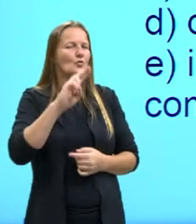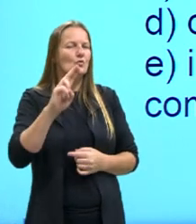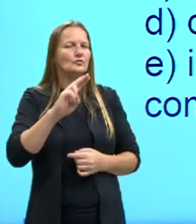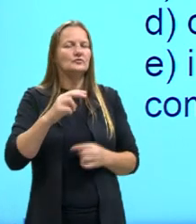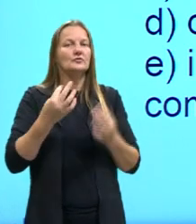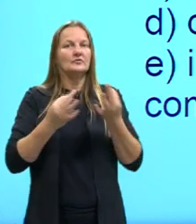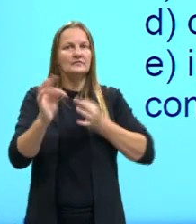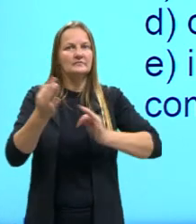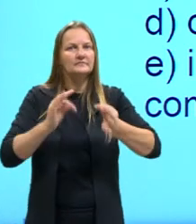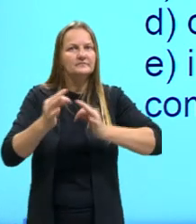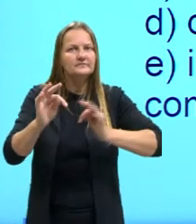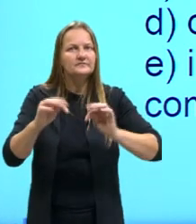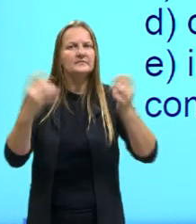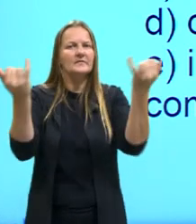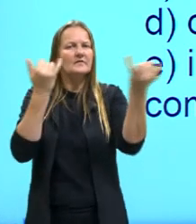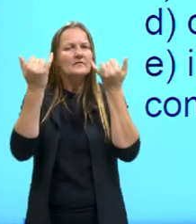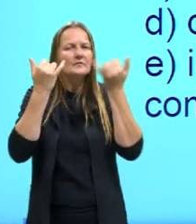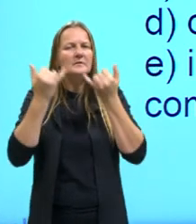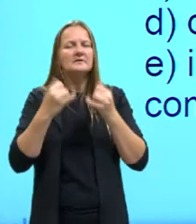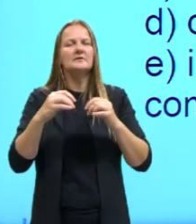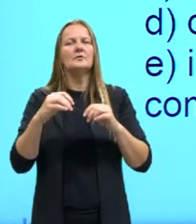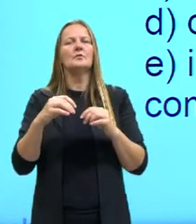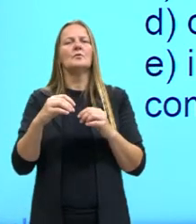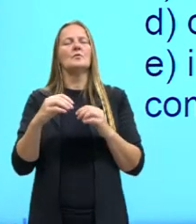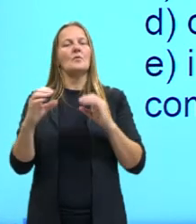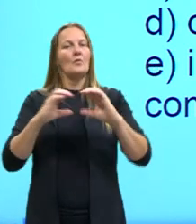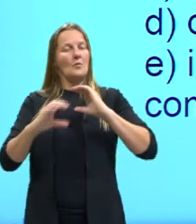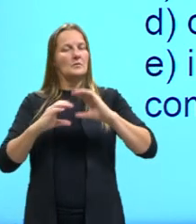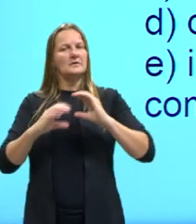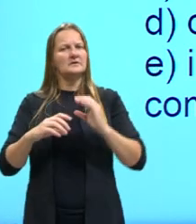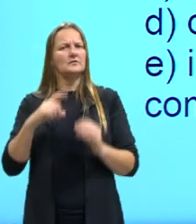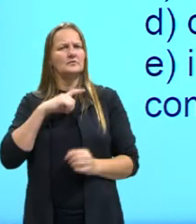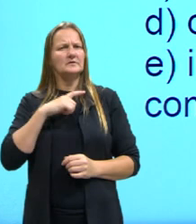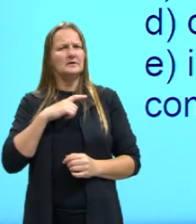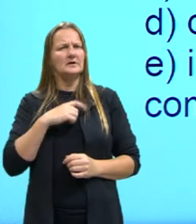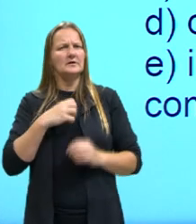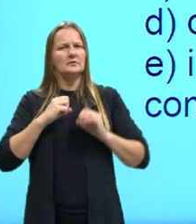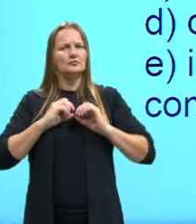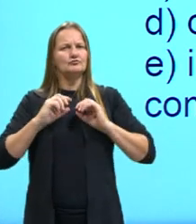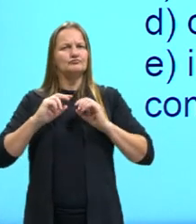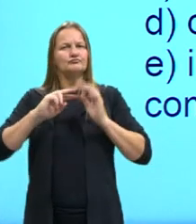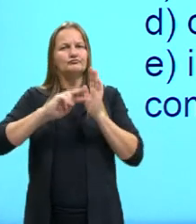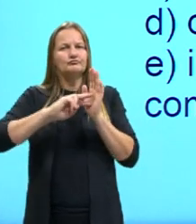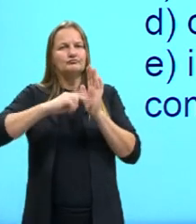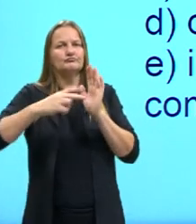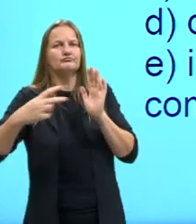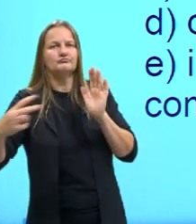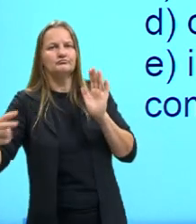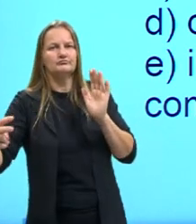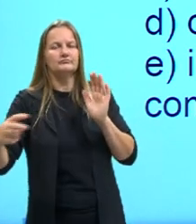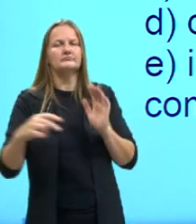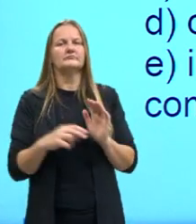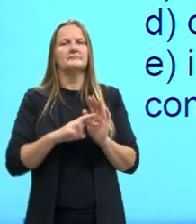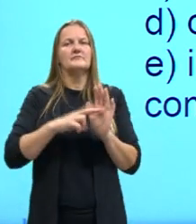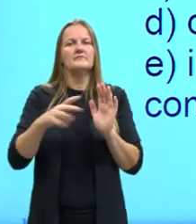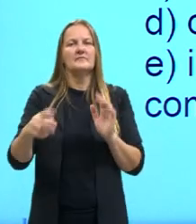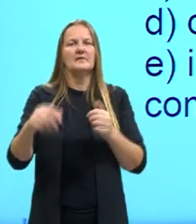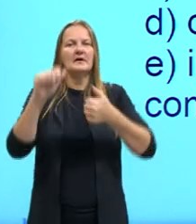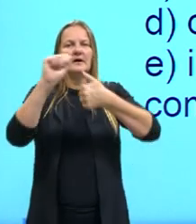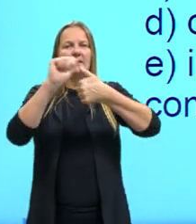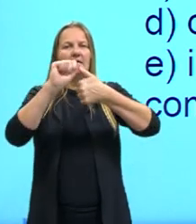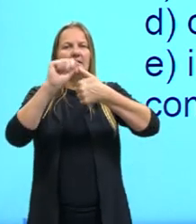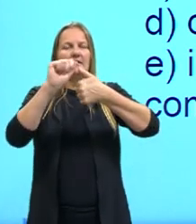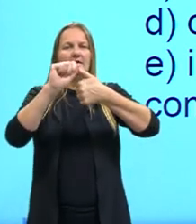das tecnologias de informação e comunicação tem como consequência o ou a letra a